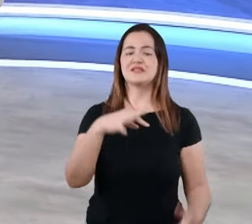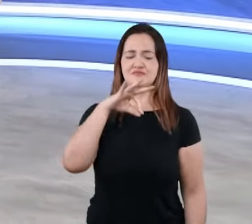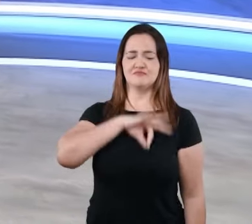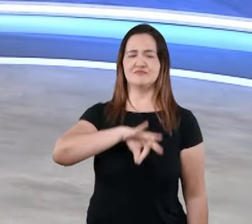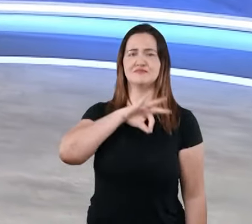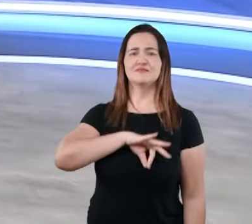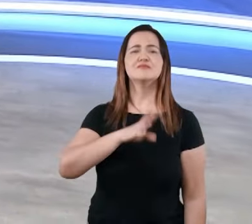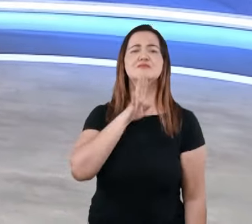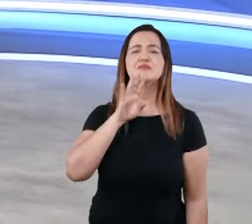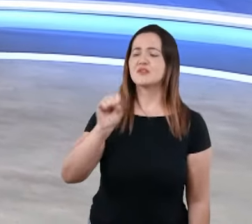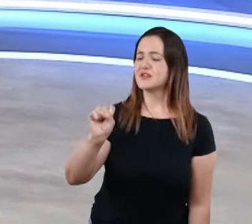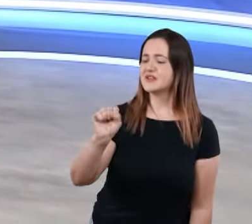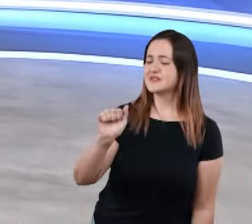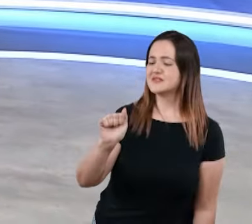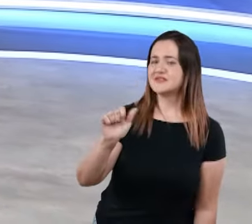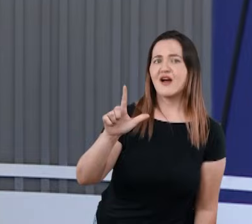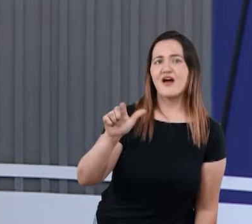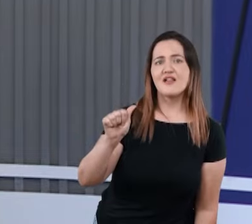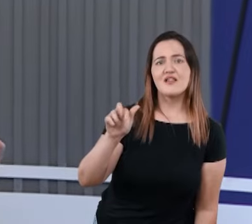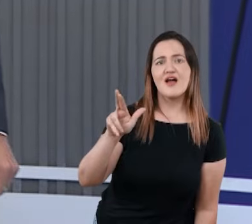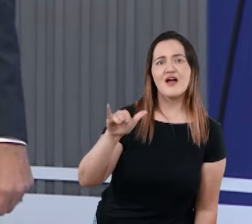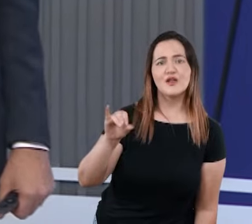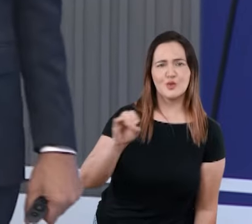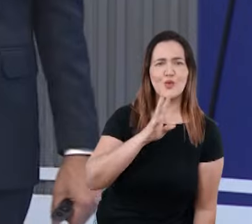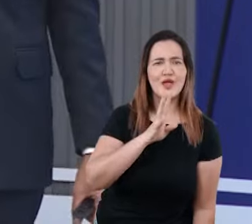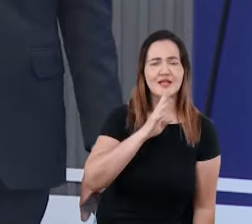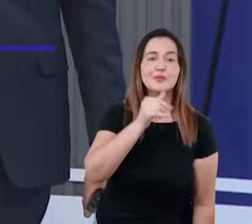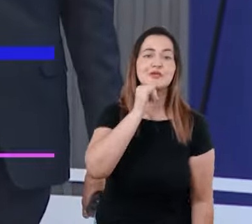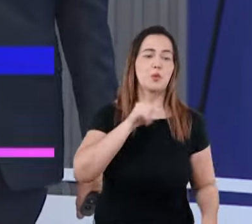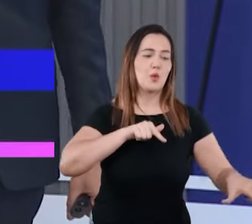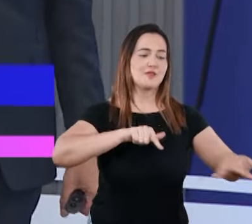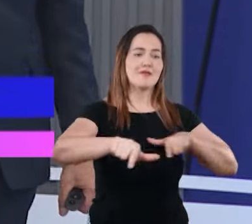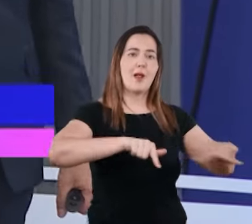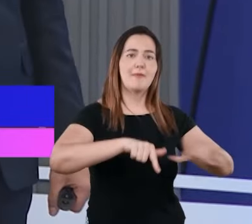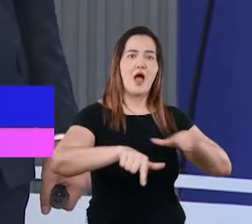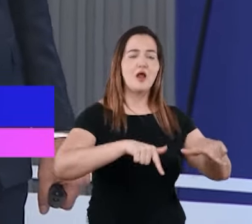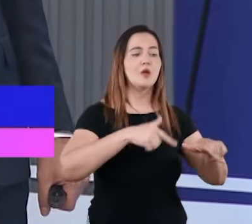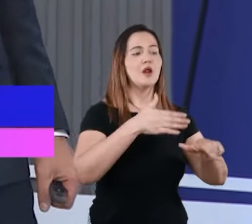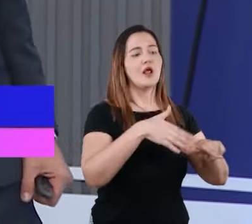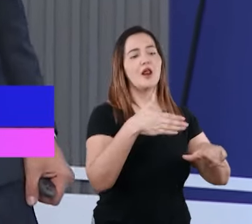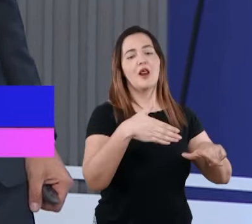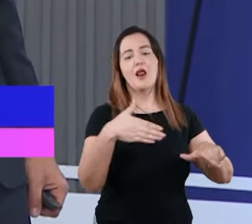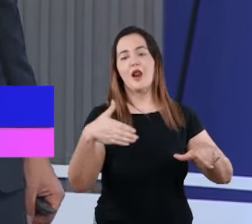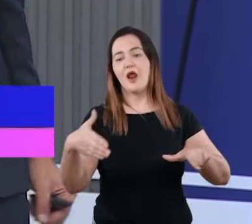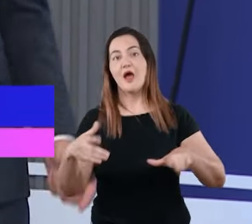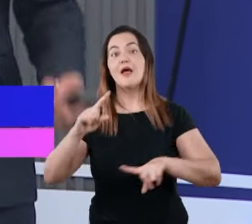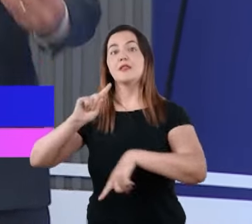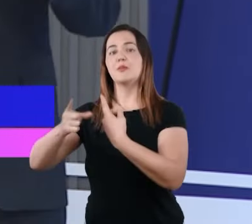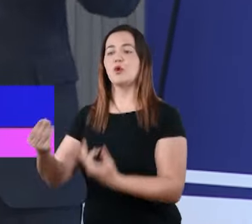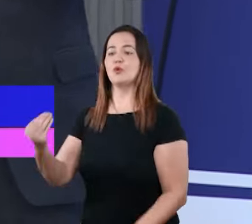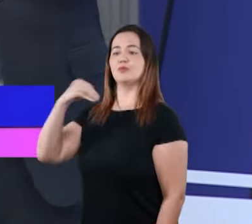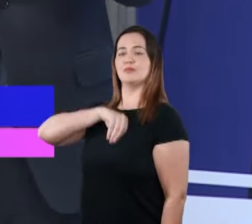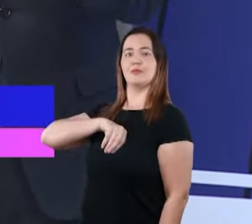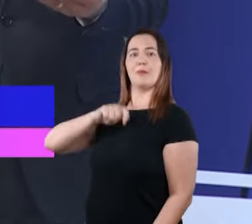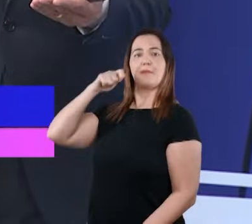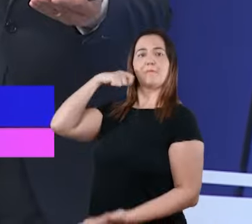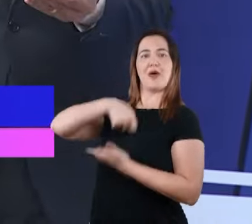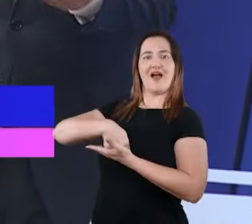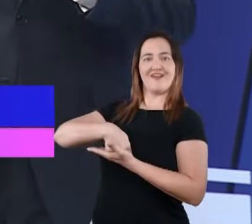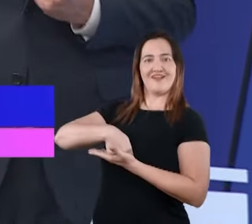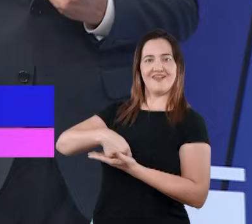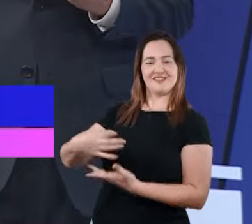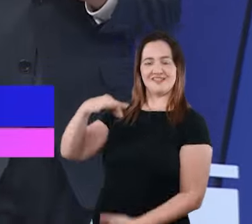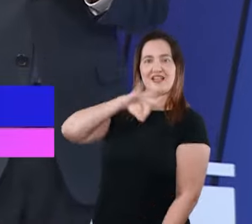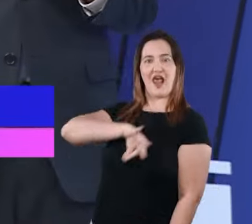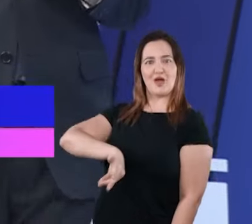é a morte. Eu gosto de pensar na palavra salário como recompensa.